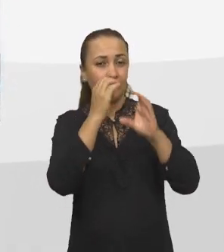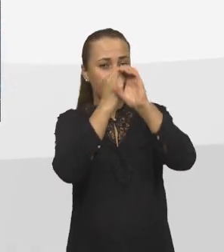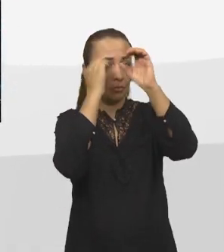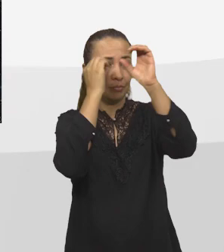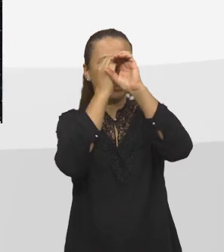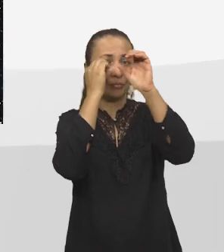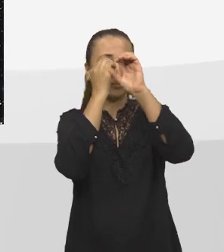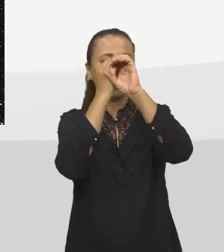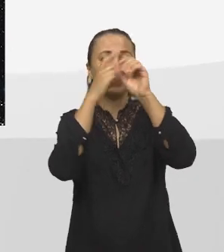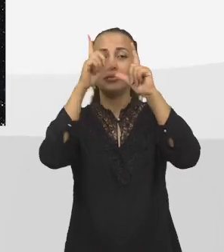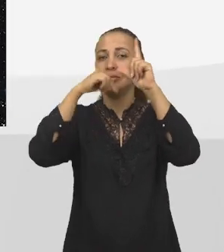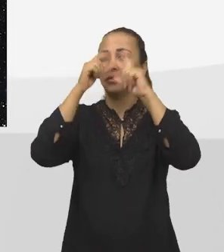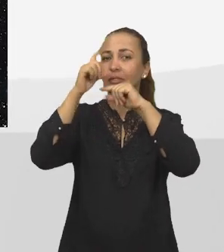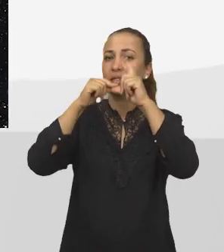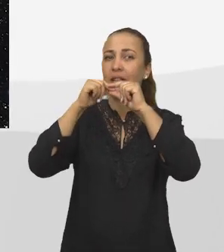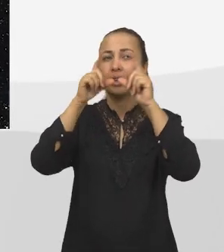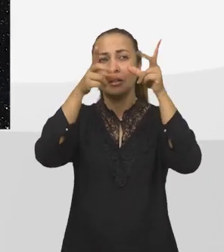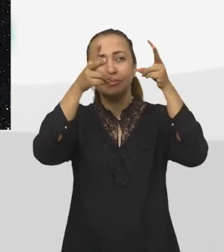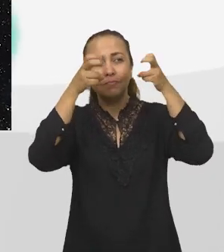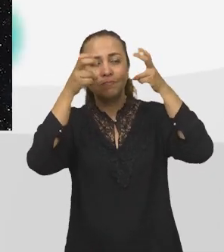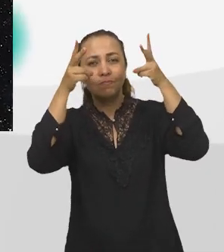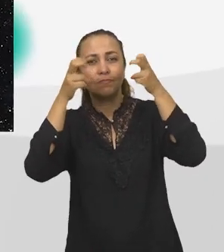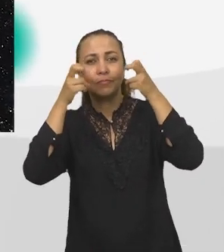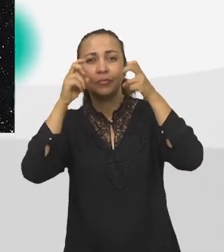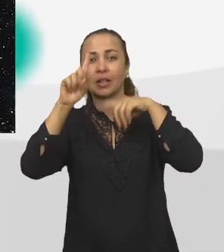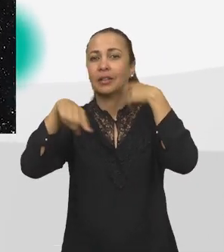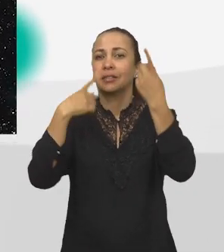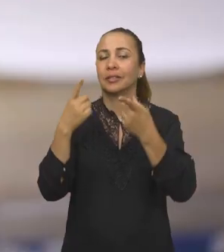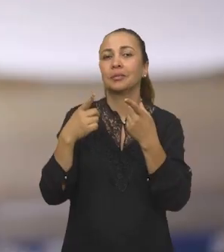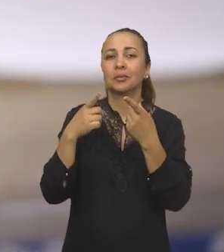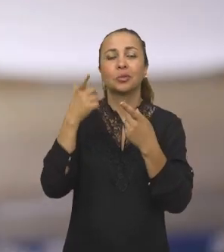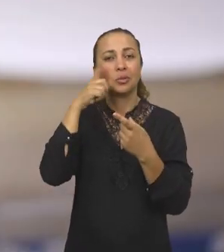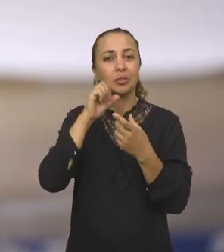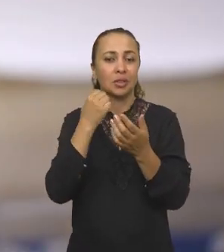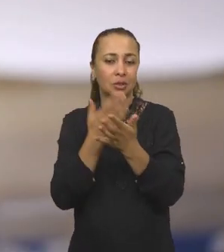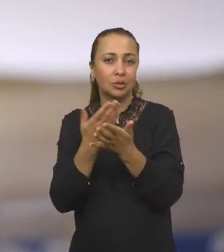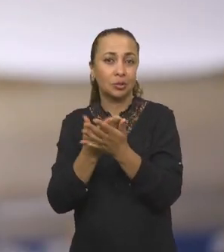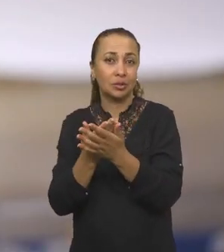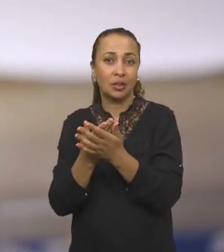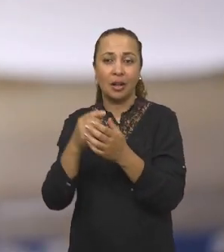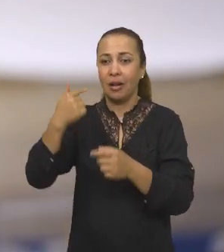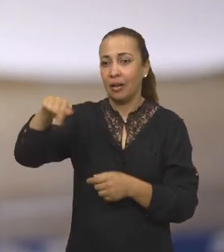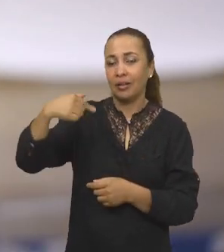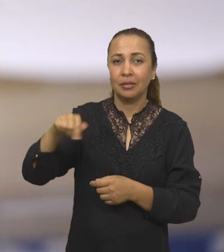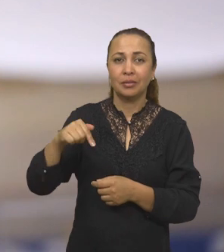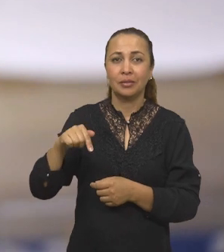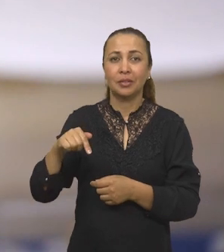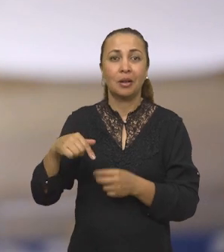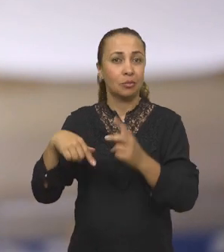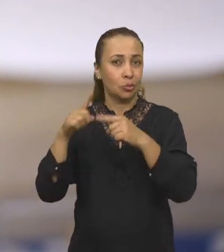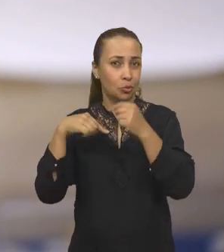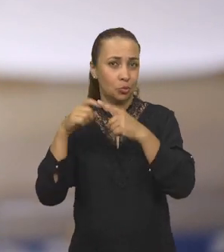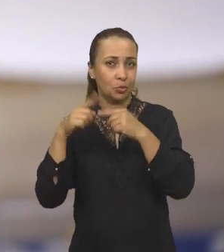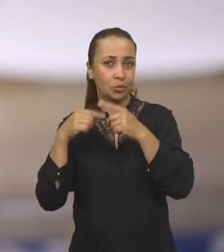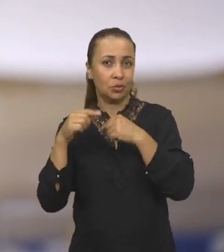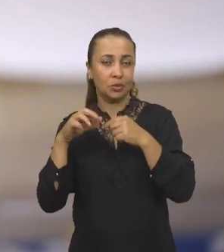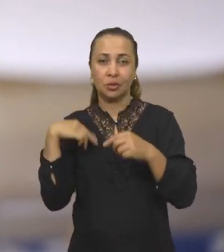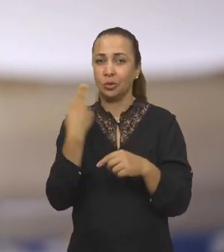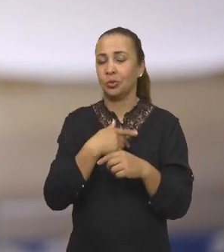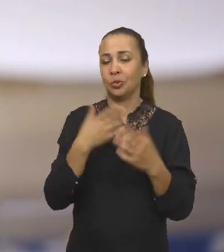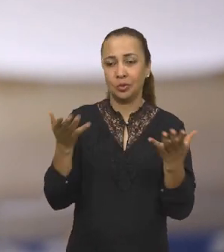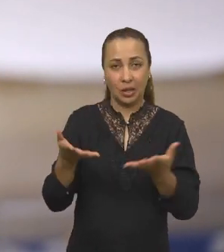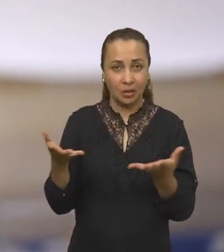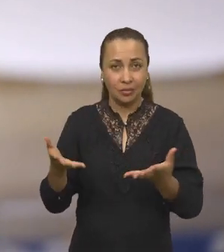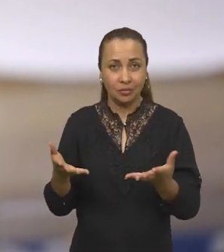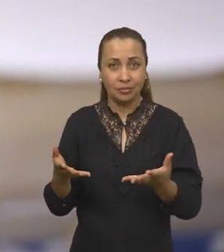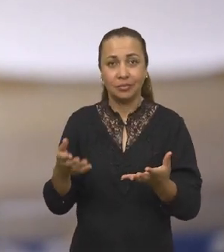observa as estrelas com telescópio e obtém o espectro delas. A partir desse espectro, a gente consegue estudar as propriedades químicas dos objetos. E